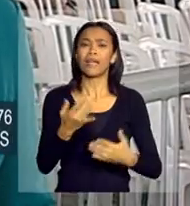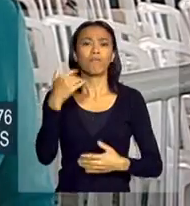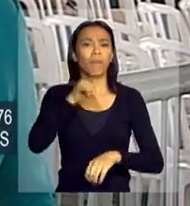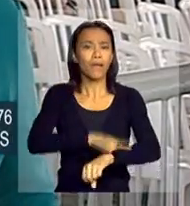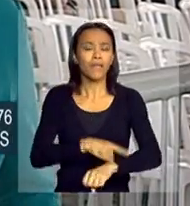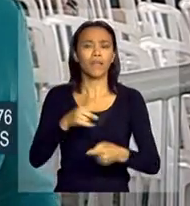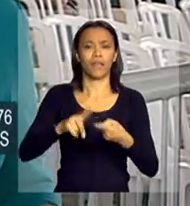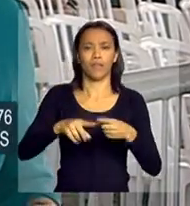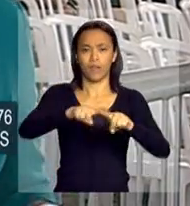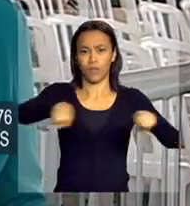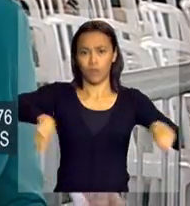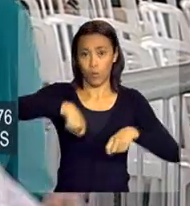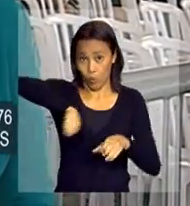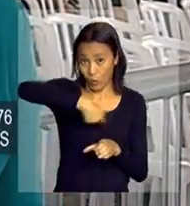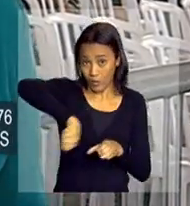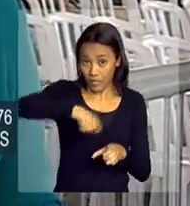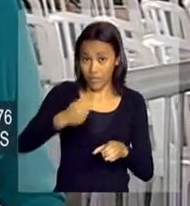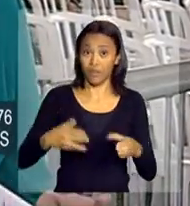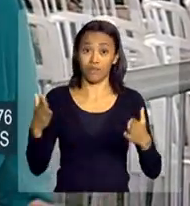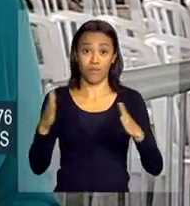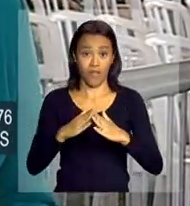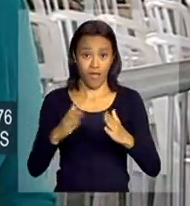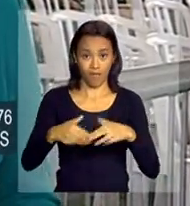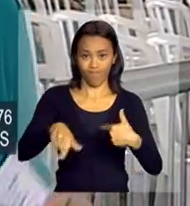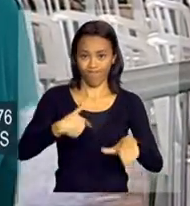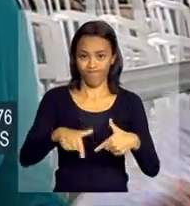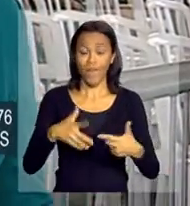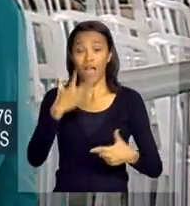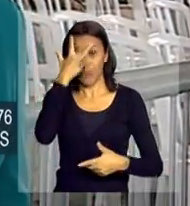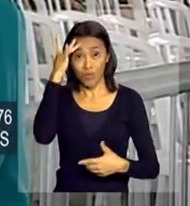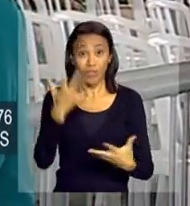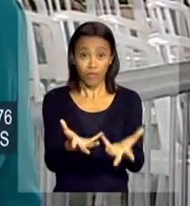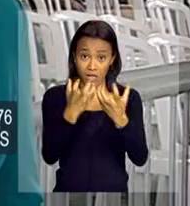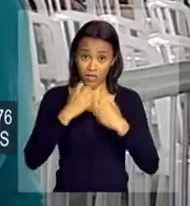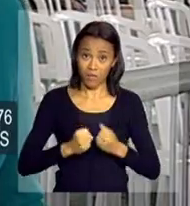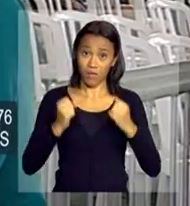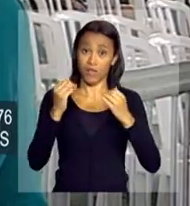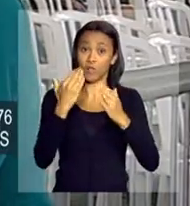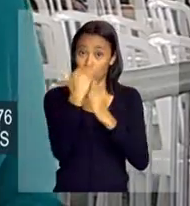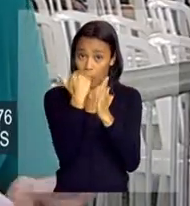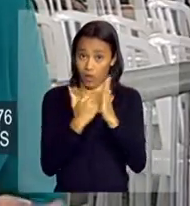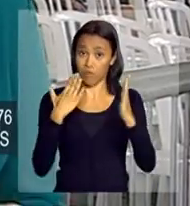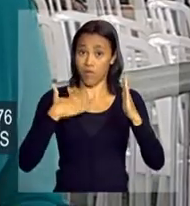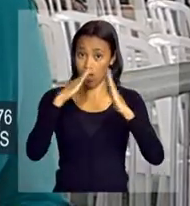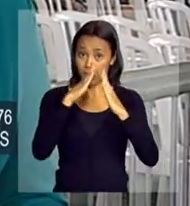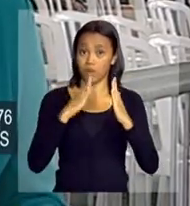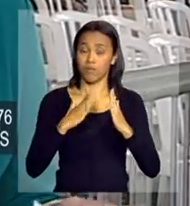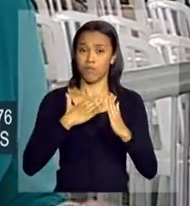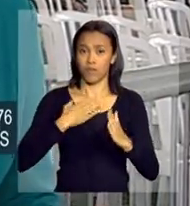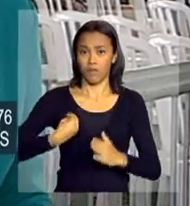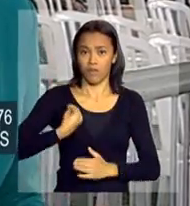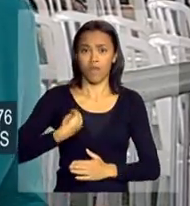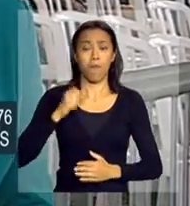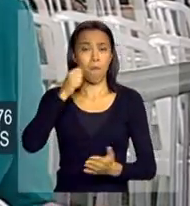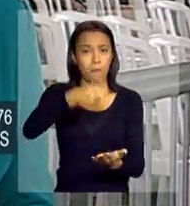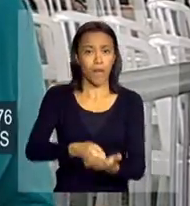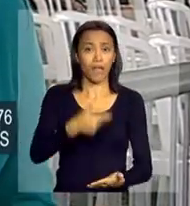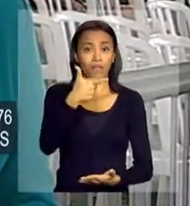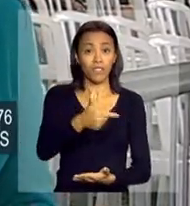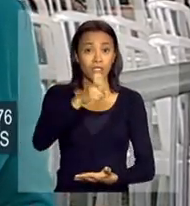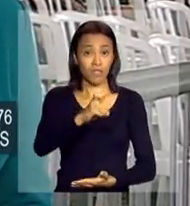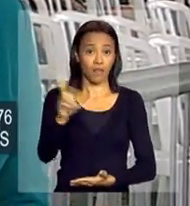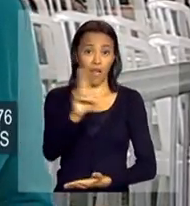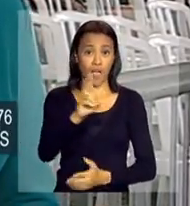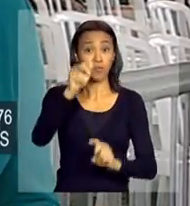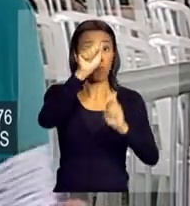banheiro e área de serviço. Os beneficiados pelo programa Minha Casa Minha Vida vão pagar 25 reais ao mês